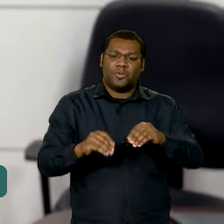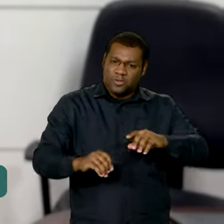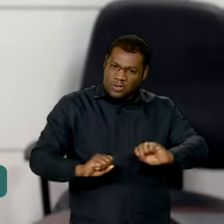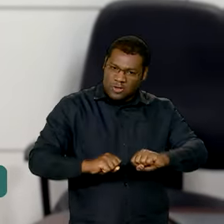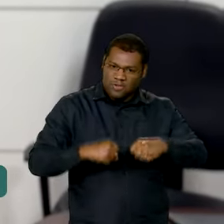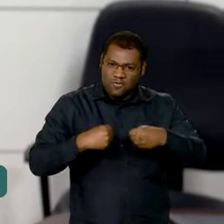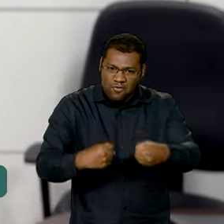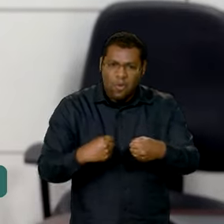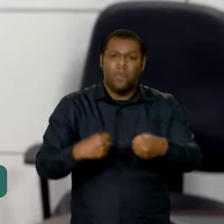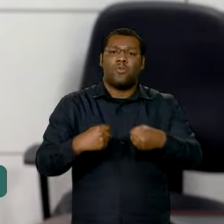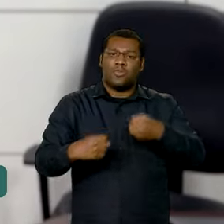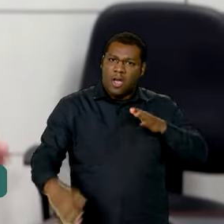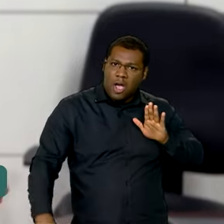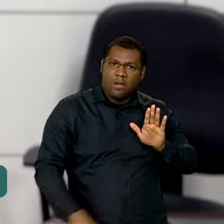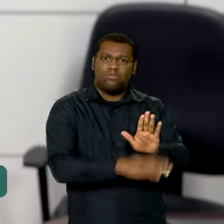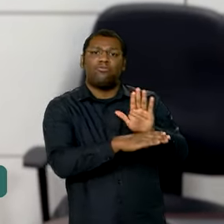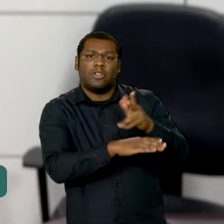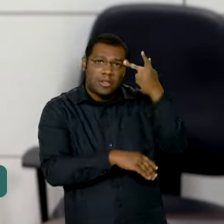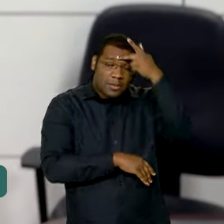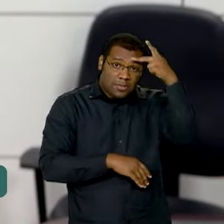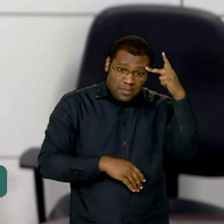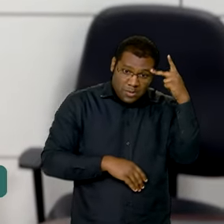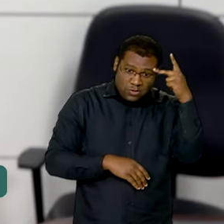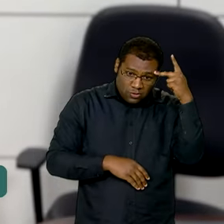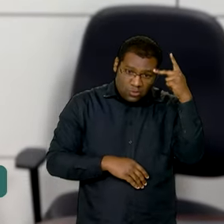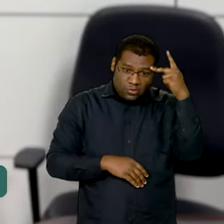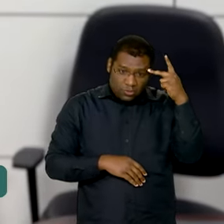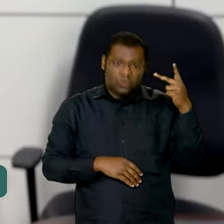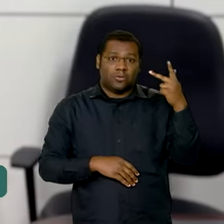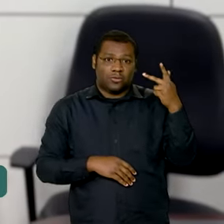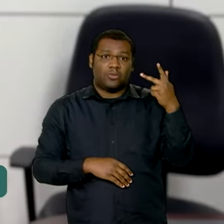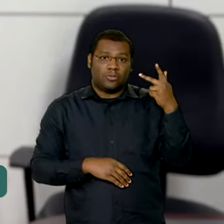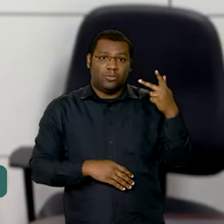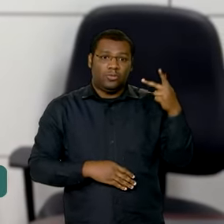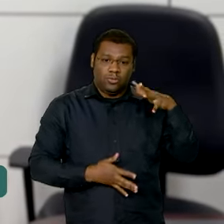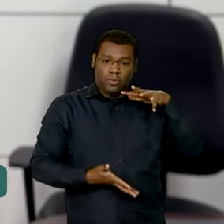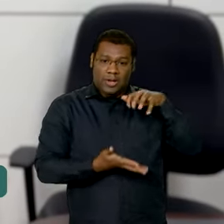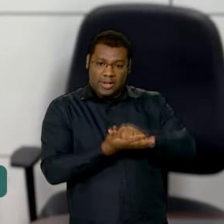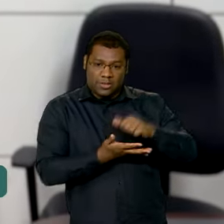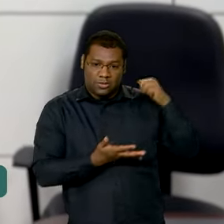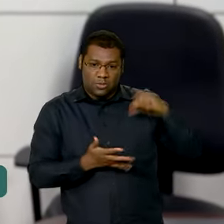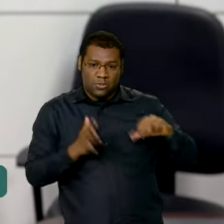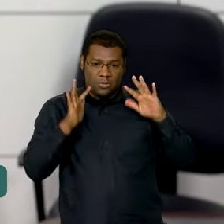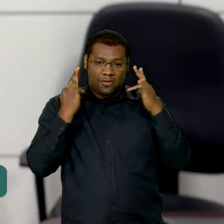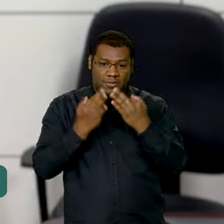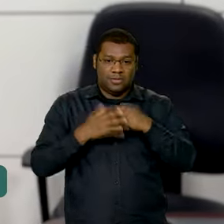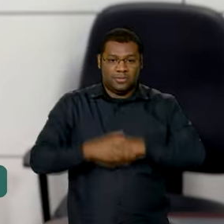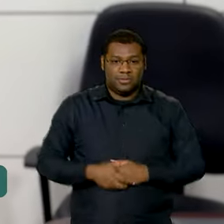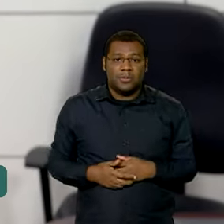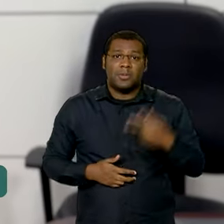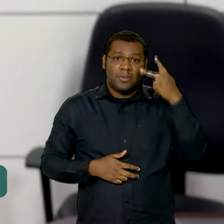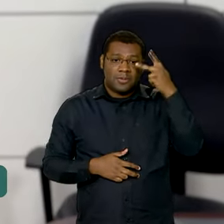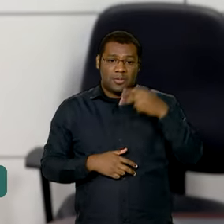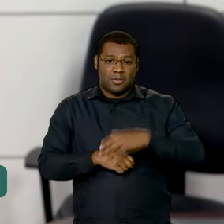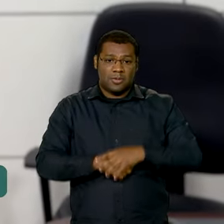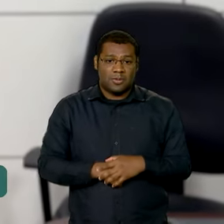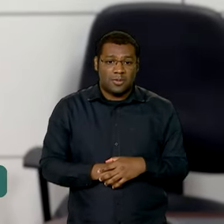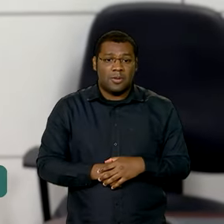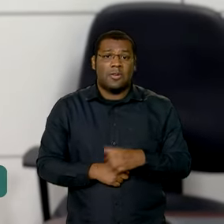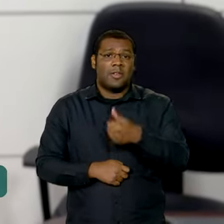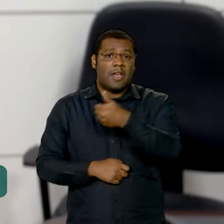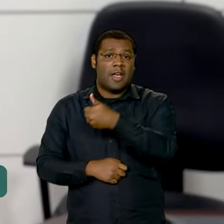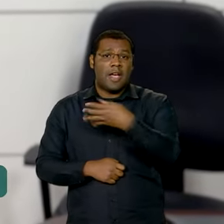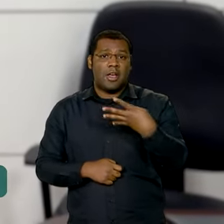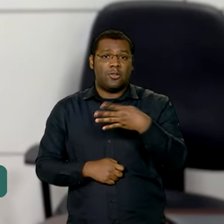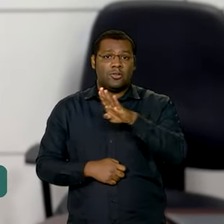atender quem ainda não alcançamos. Eu destaco que são 14 bilhões e 200 milhões de